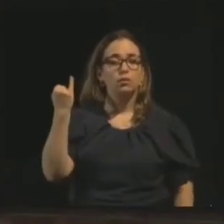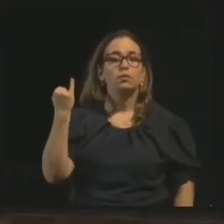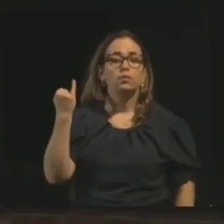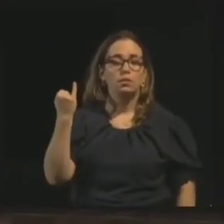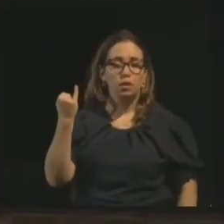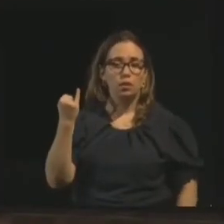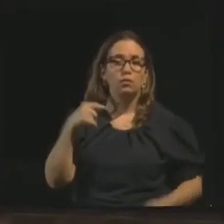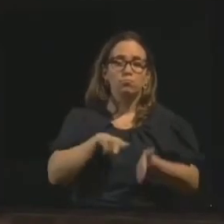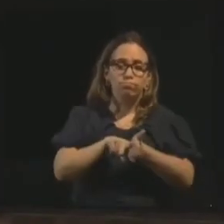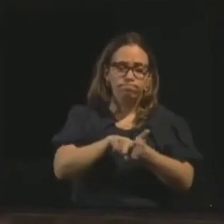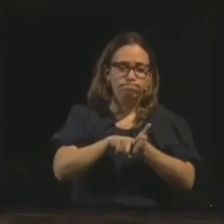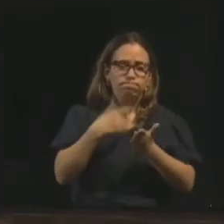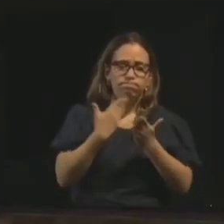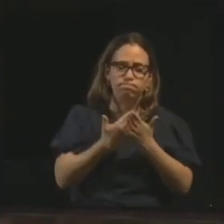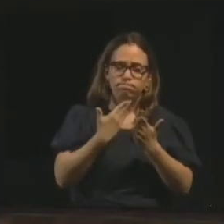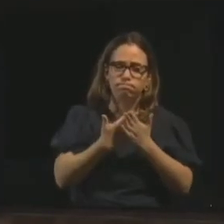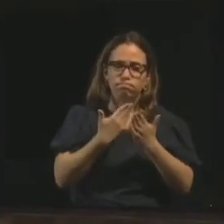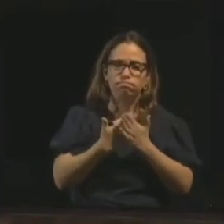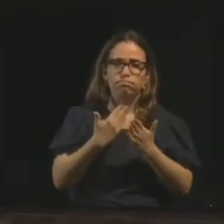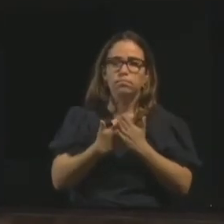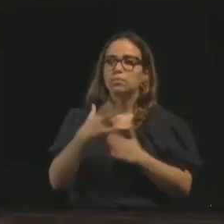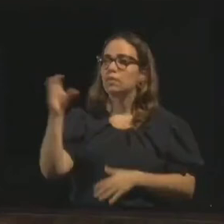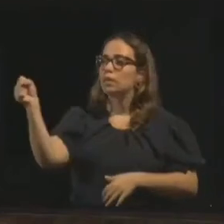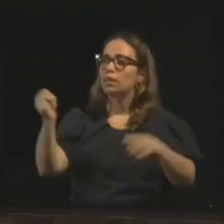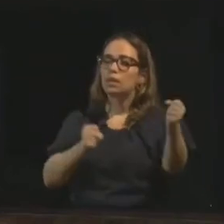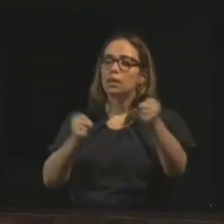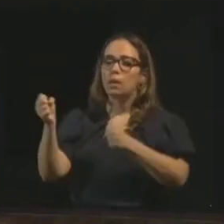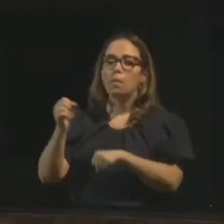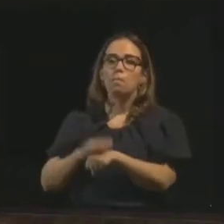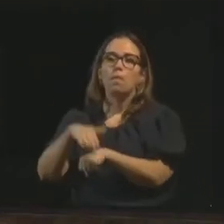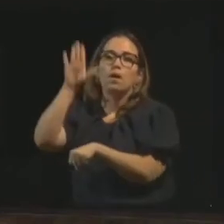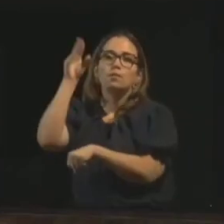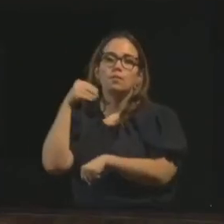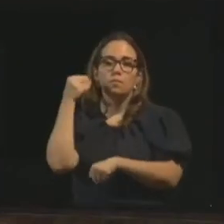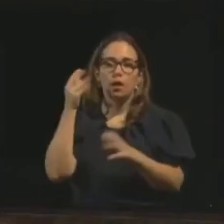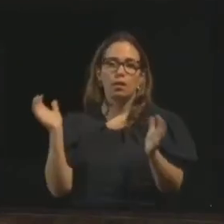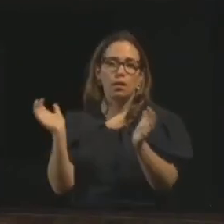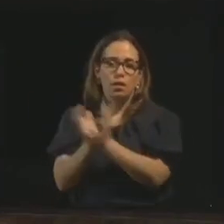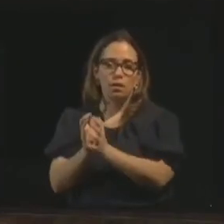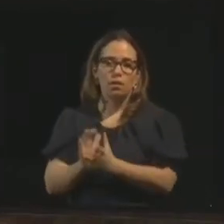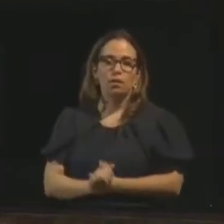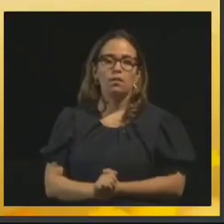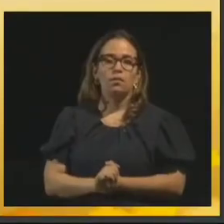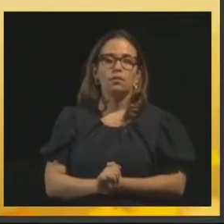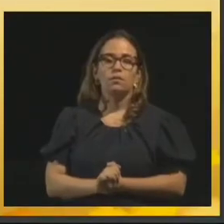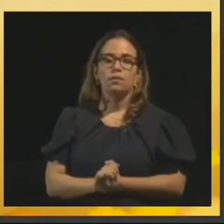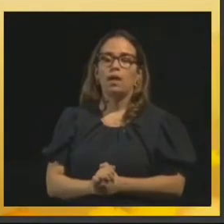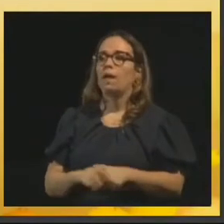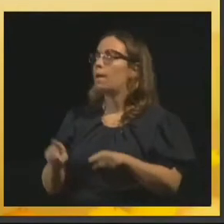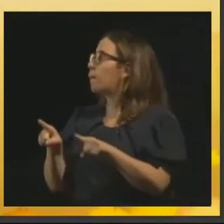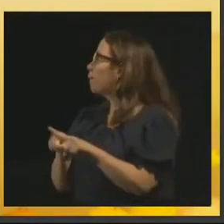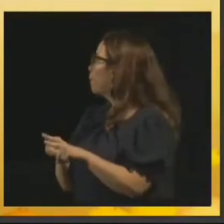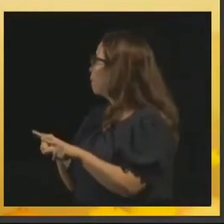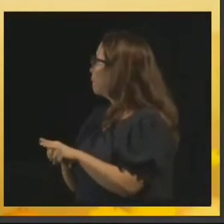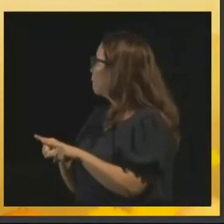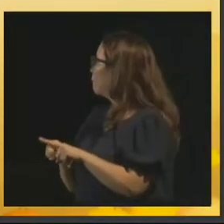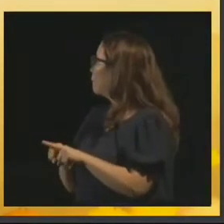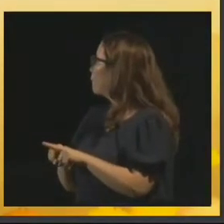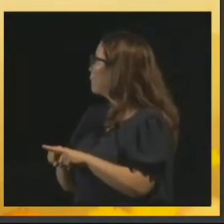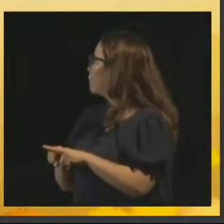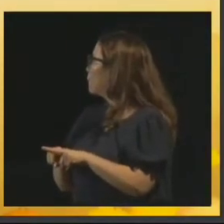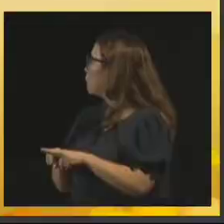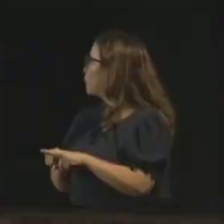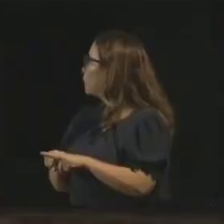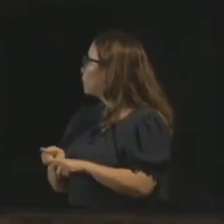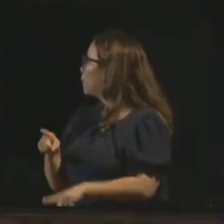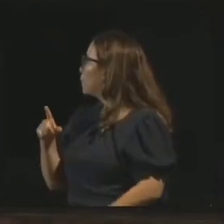do conhecimento desses irmãos mais experientes, as enxertias antidoutrinárias, como nós começamos, e ao mesmo